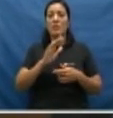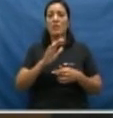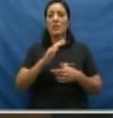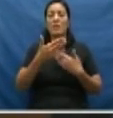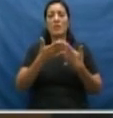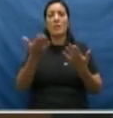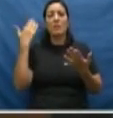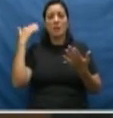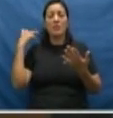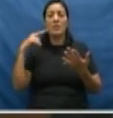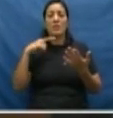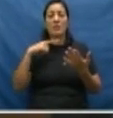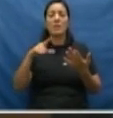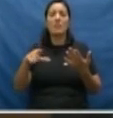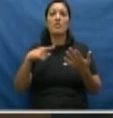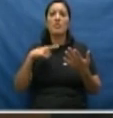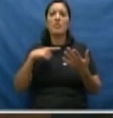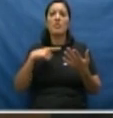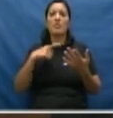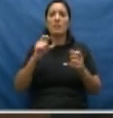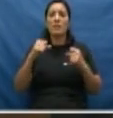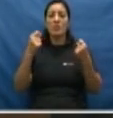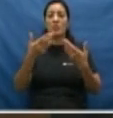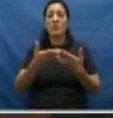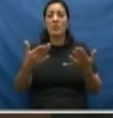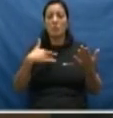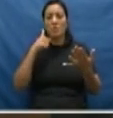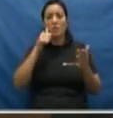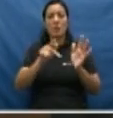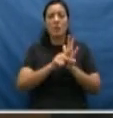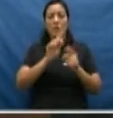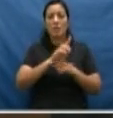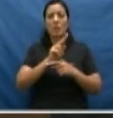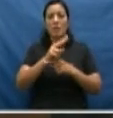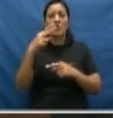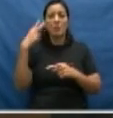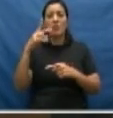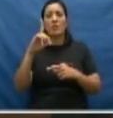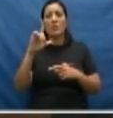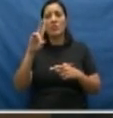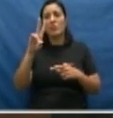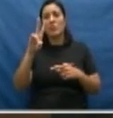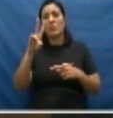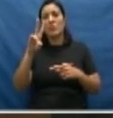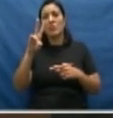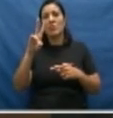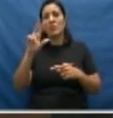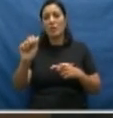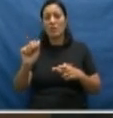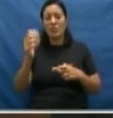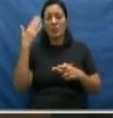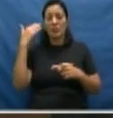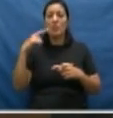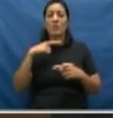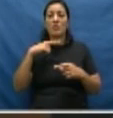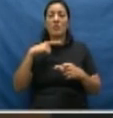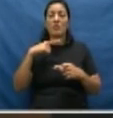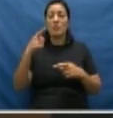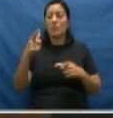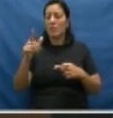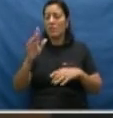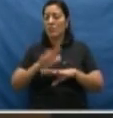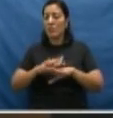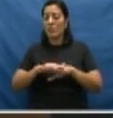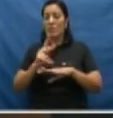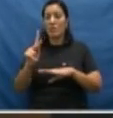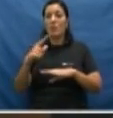Feminina na época, do Movimento Feminino de Sorocaba, da vereadora Diva, que na época foi uma, inclusive,